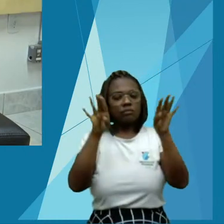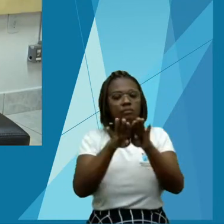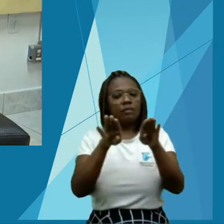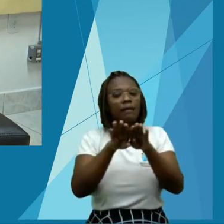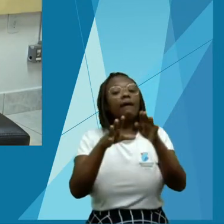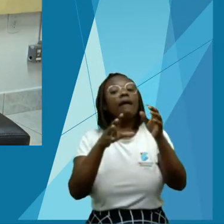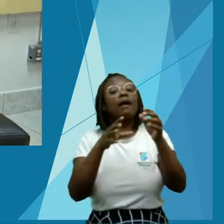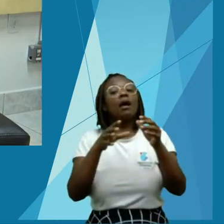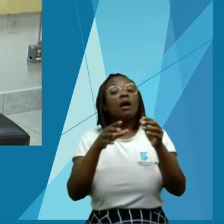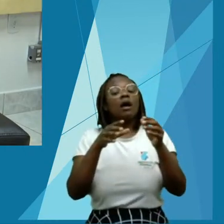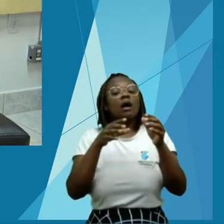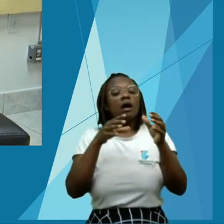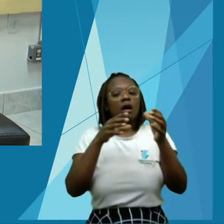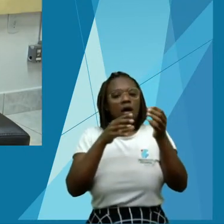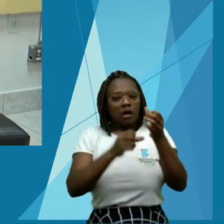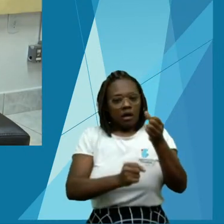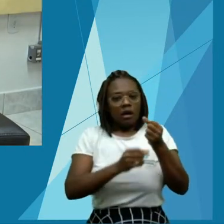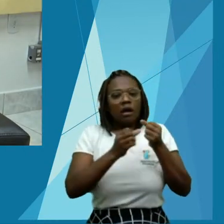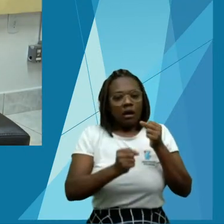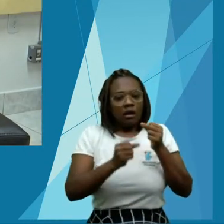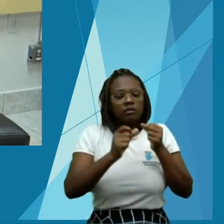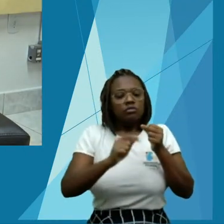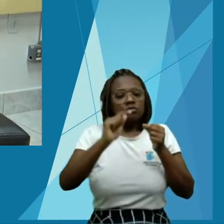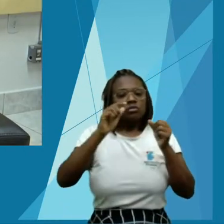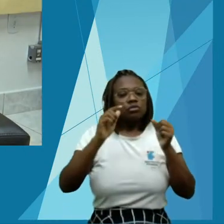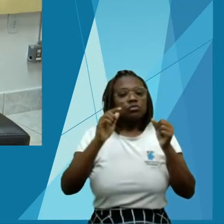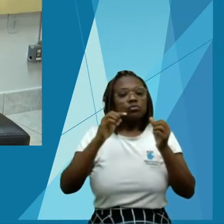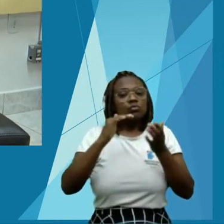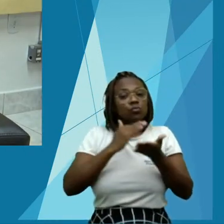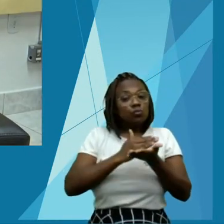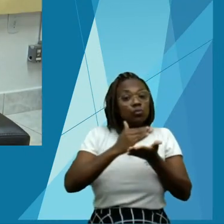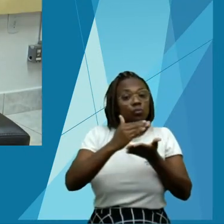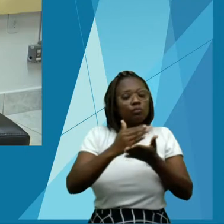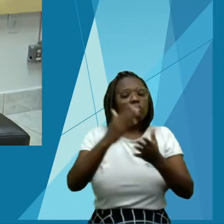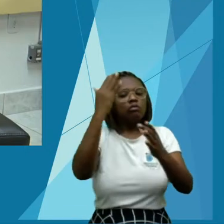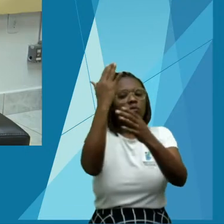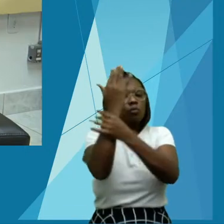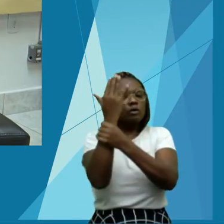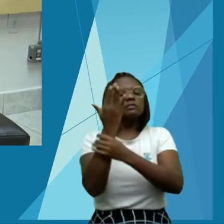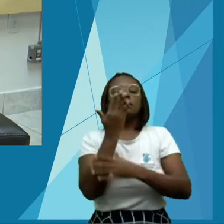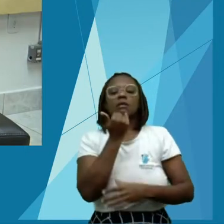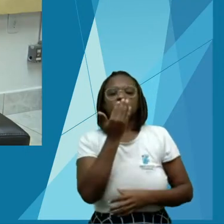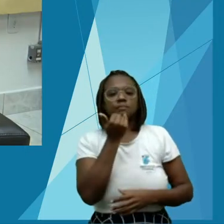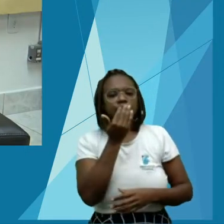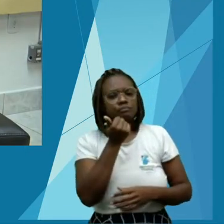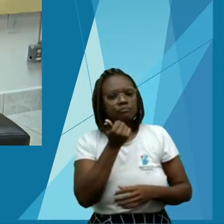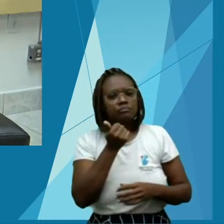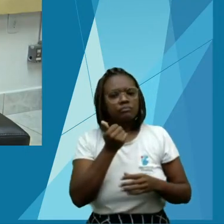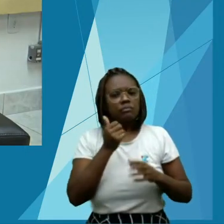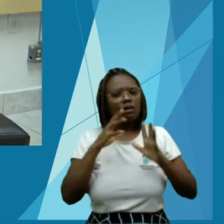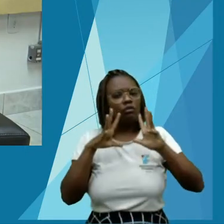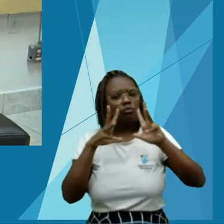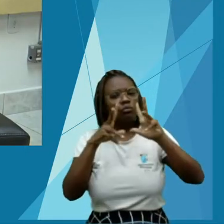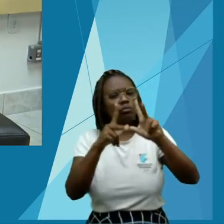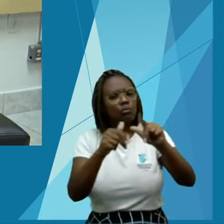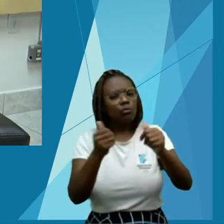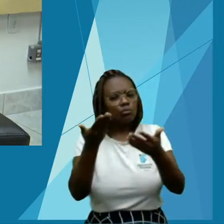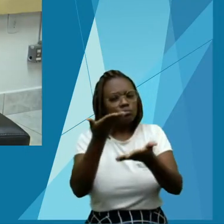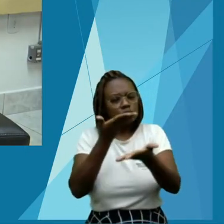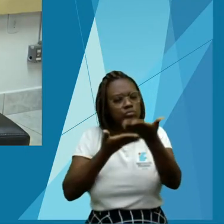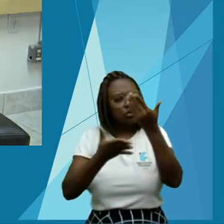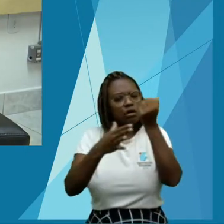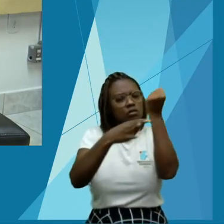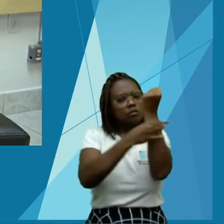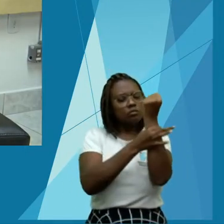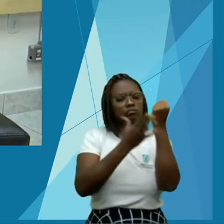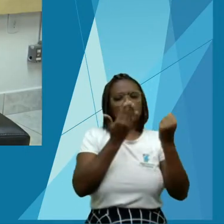produção agrícola, acriana, e como se deu aos programas sociais ligados à segurança alimentar do pessoal do Acre.